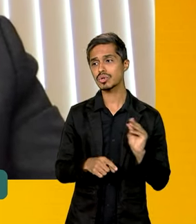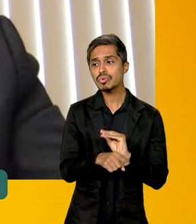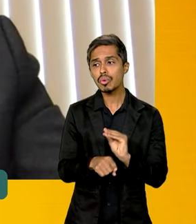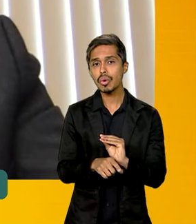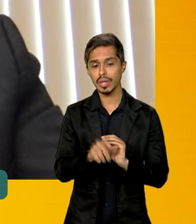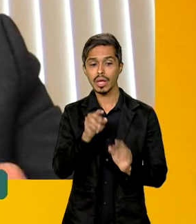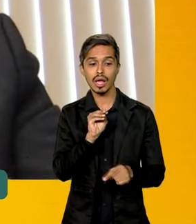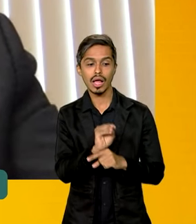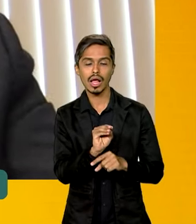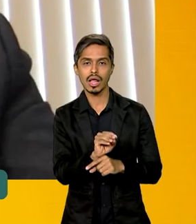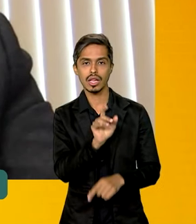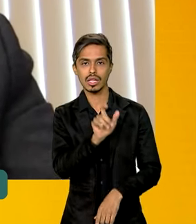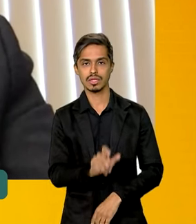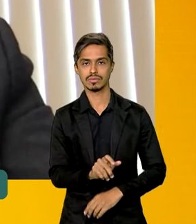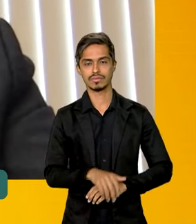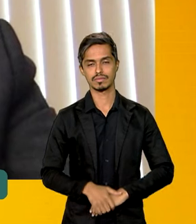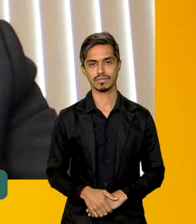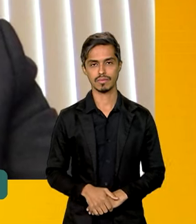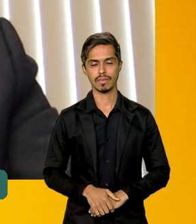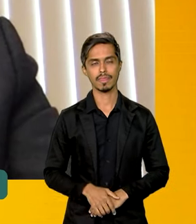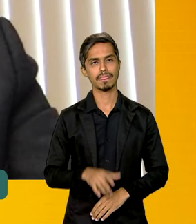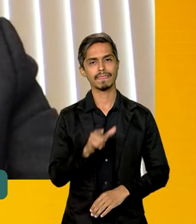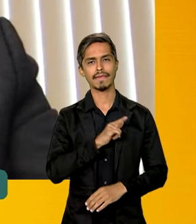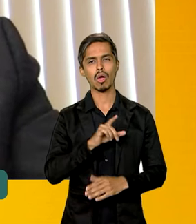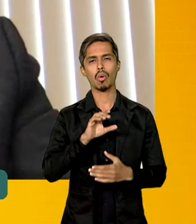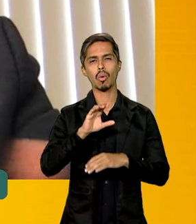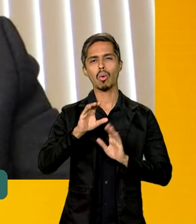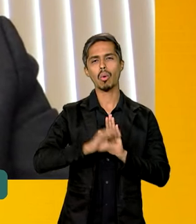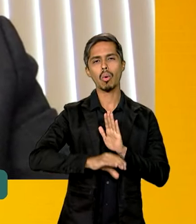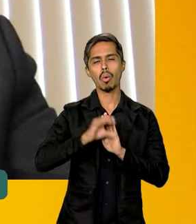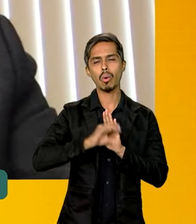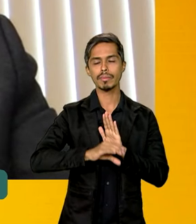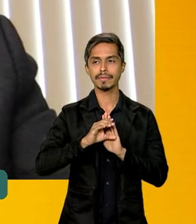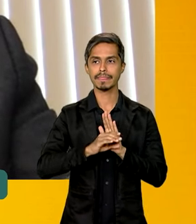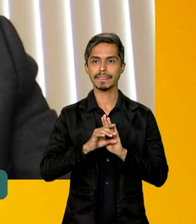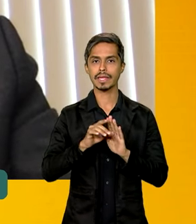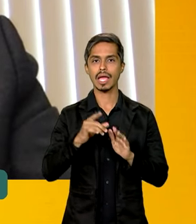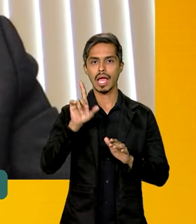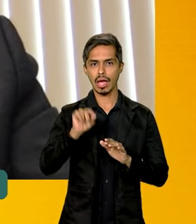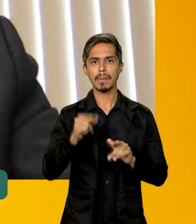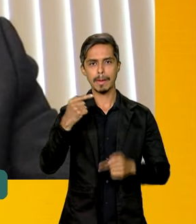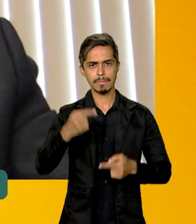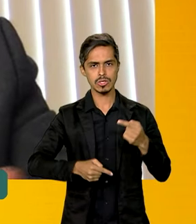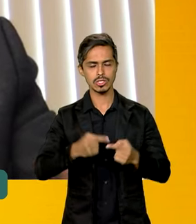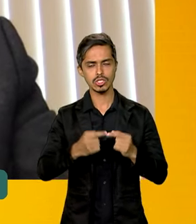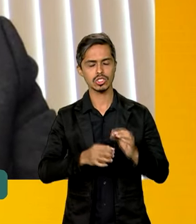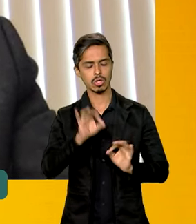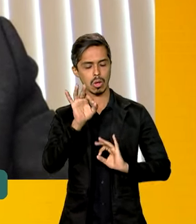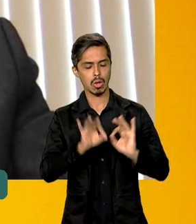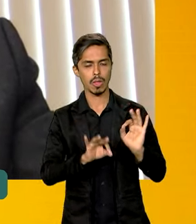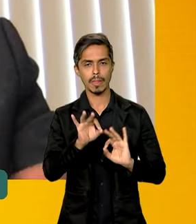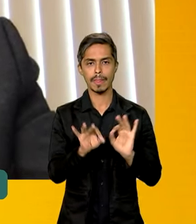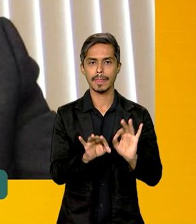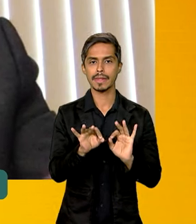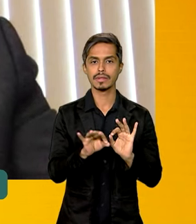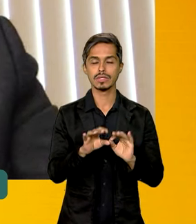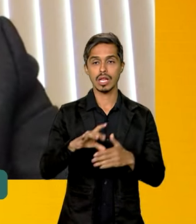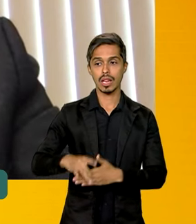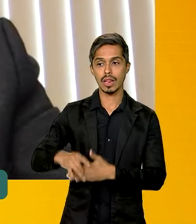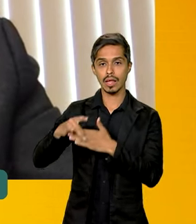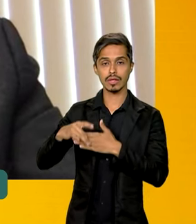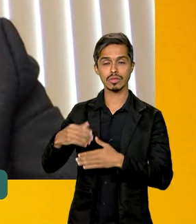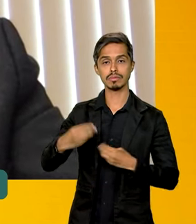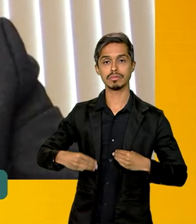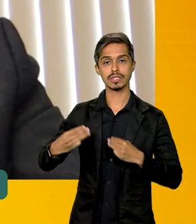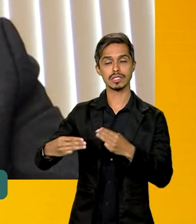Então, ela envolve um conceito que foi, é uma política que foi construída, liderada pelo